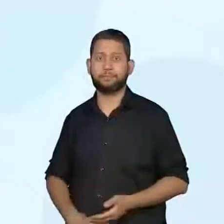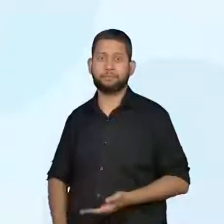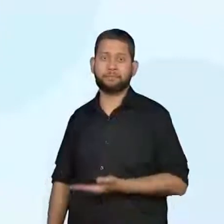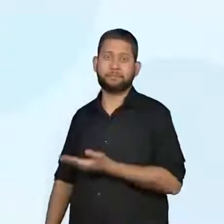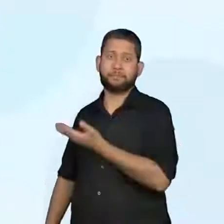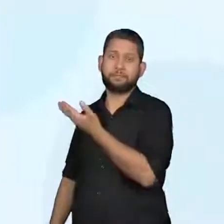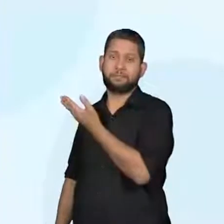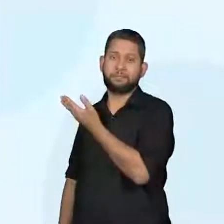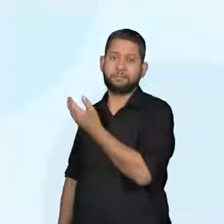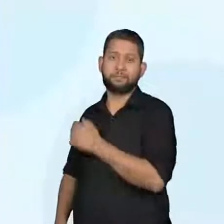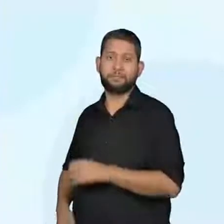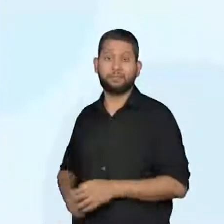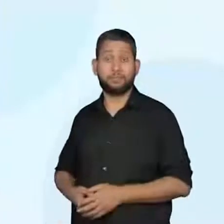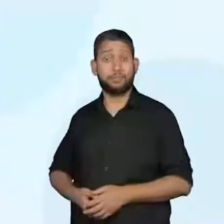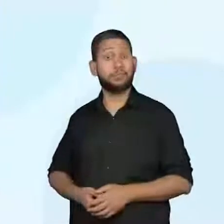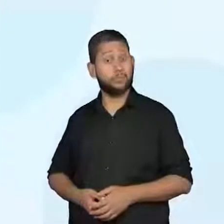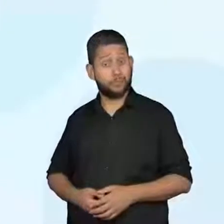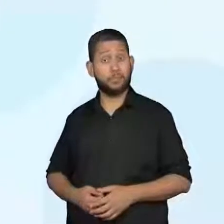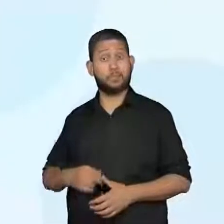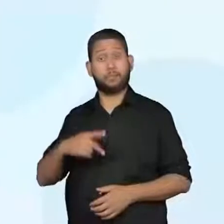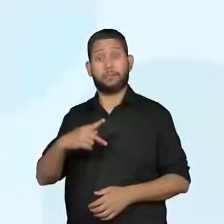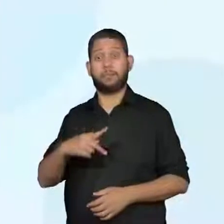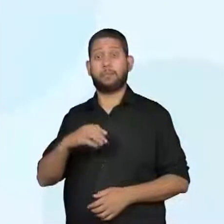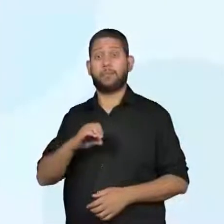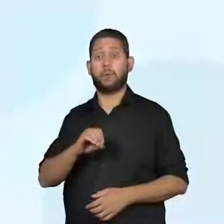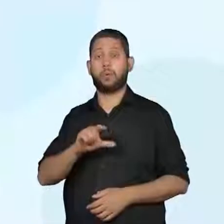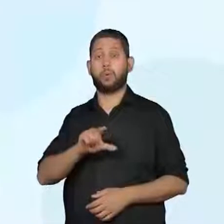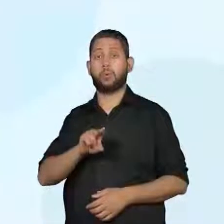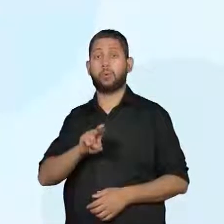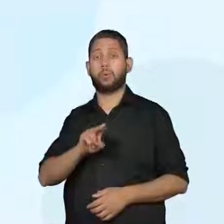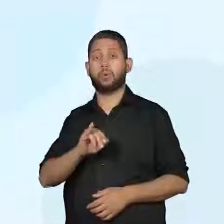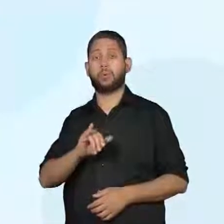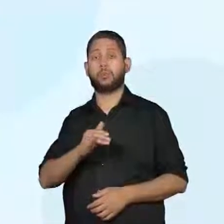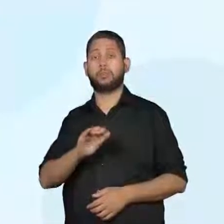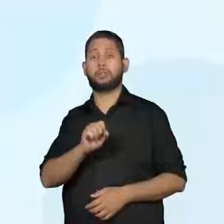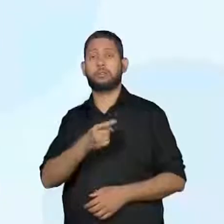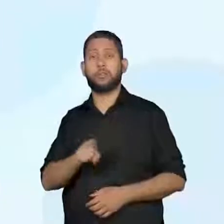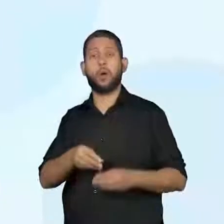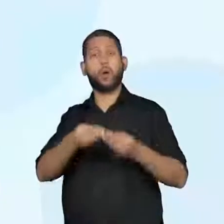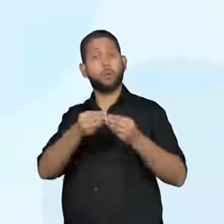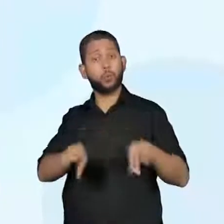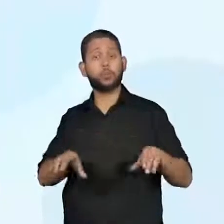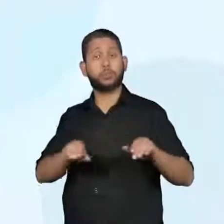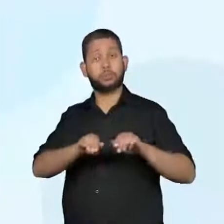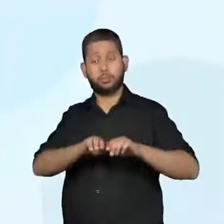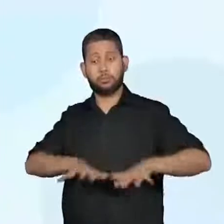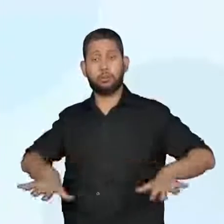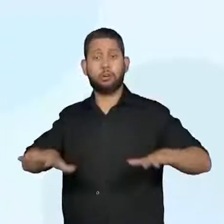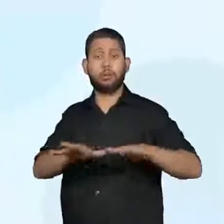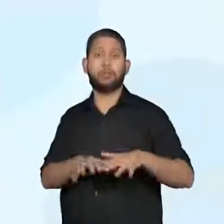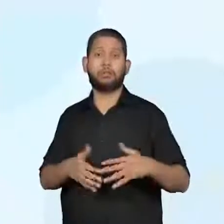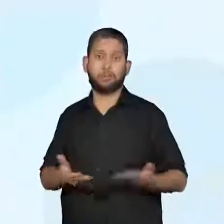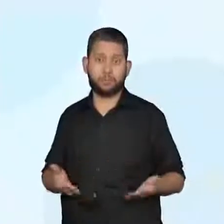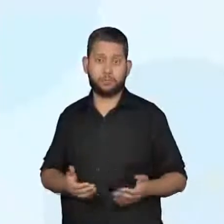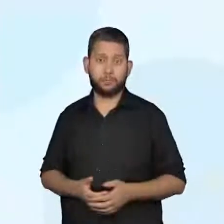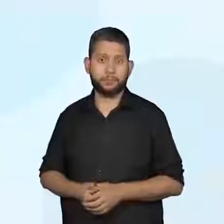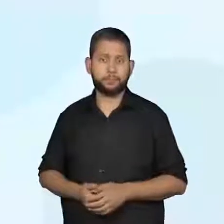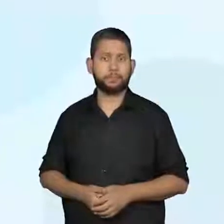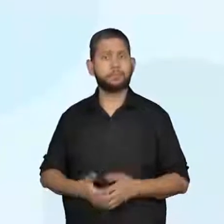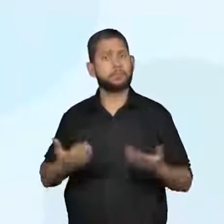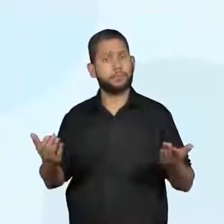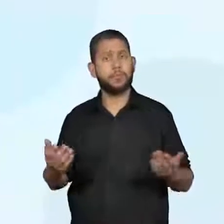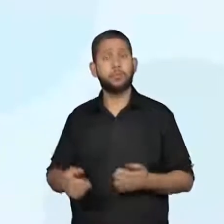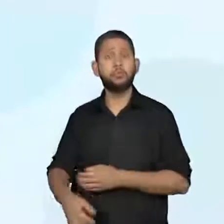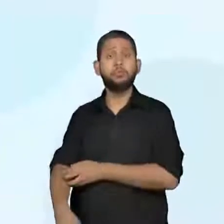então a poluição, ela é danosa, ou seja, ela causa danos a tudo e a todos, não é mesmo? Sim. Mas falando sobre a